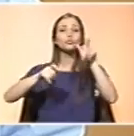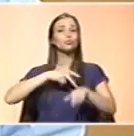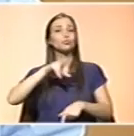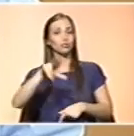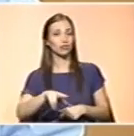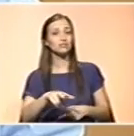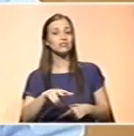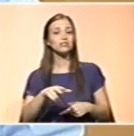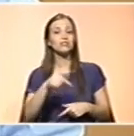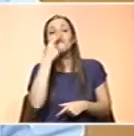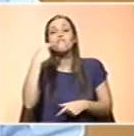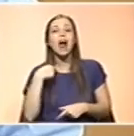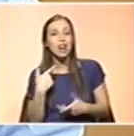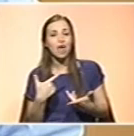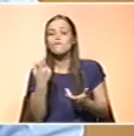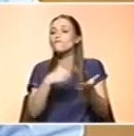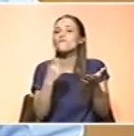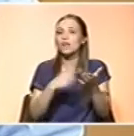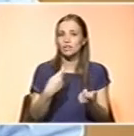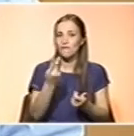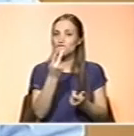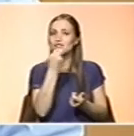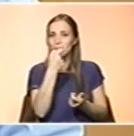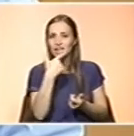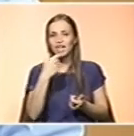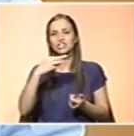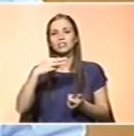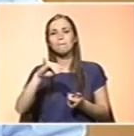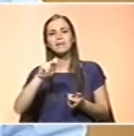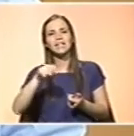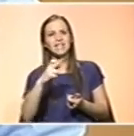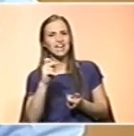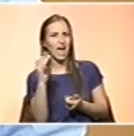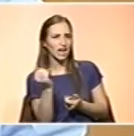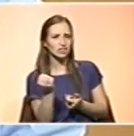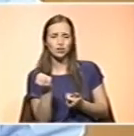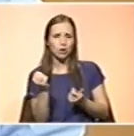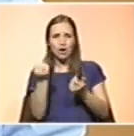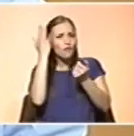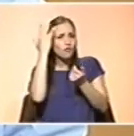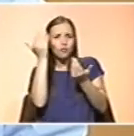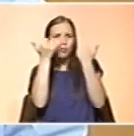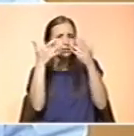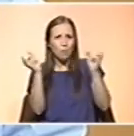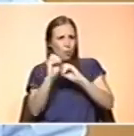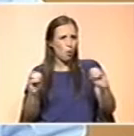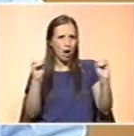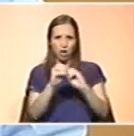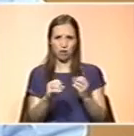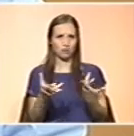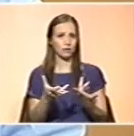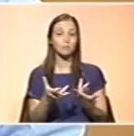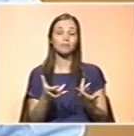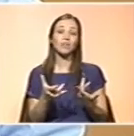de déficit de vitaminas e minerais são muito escassos, há alguns avulsos e que nos indicam que